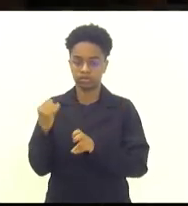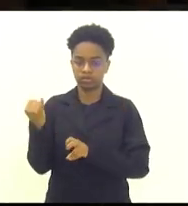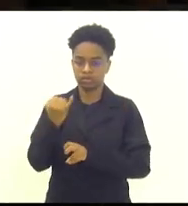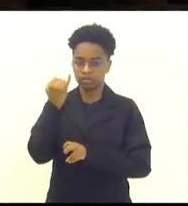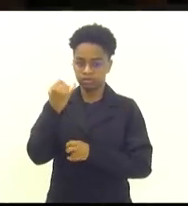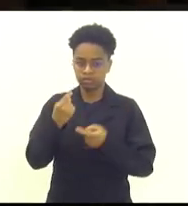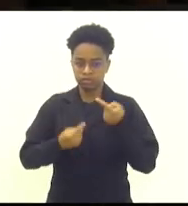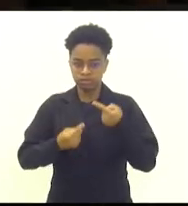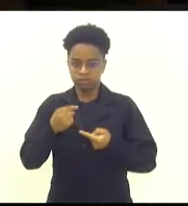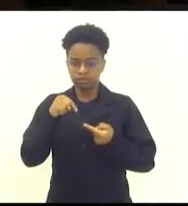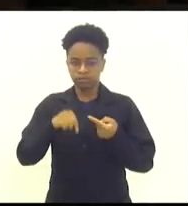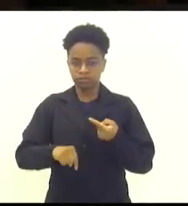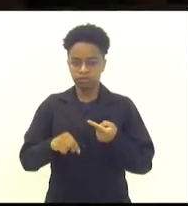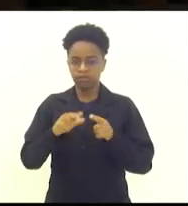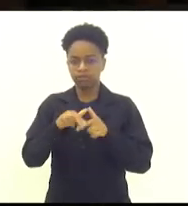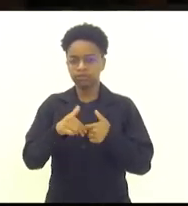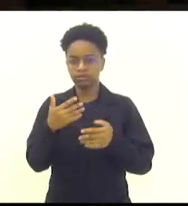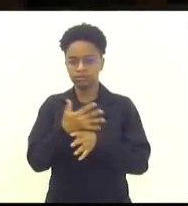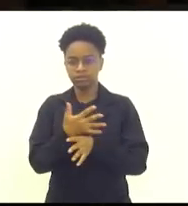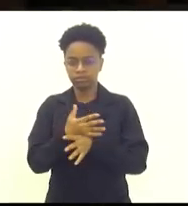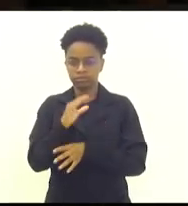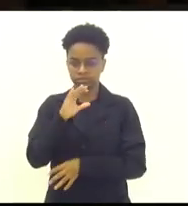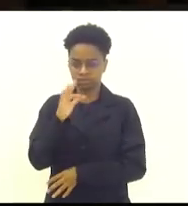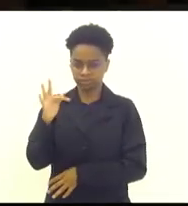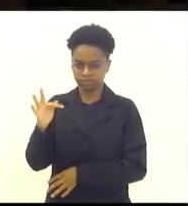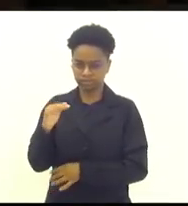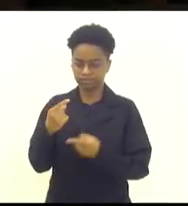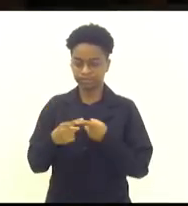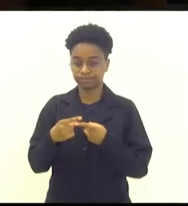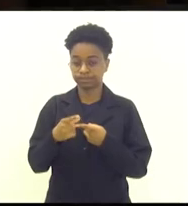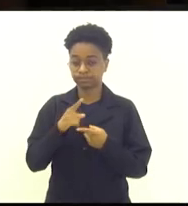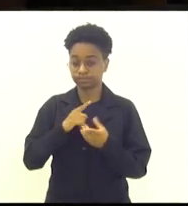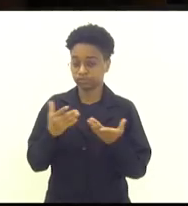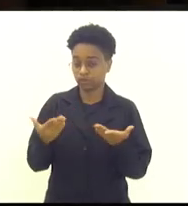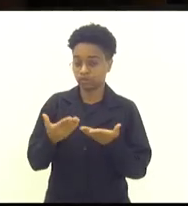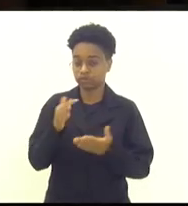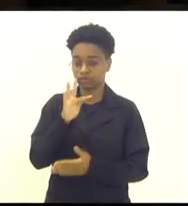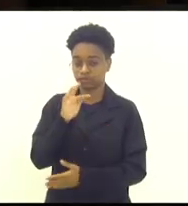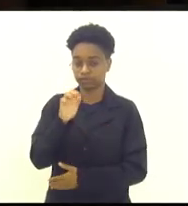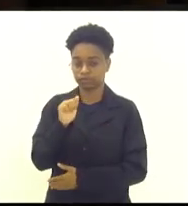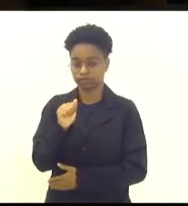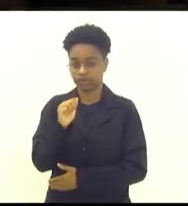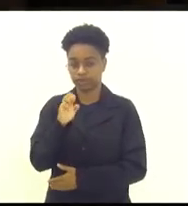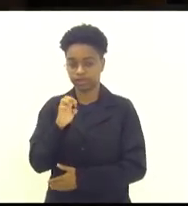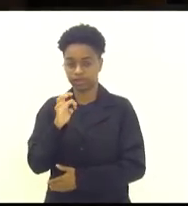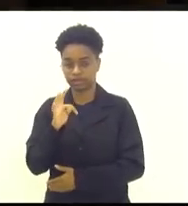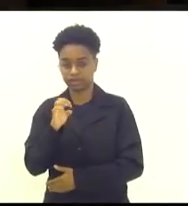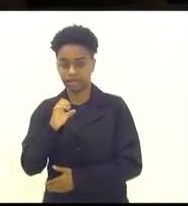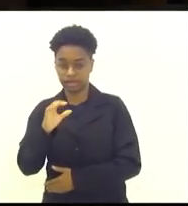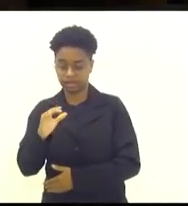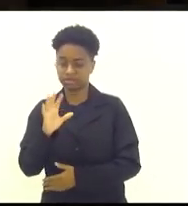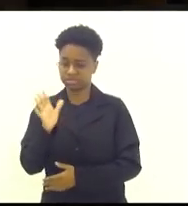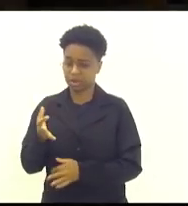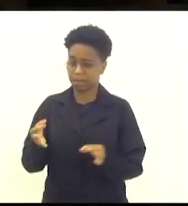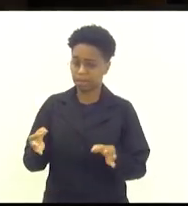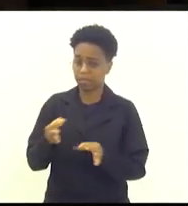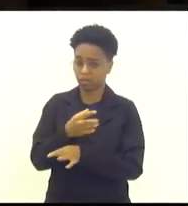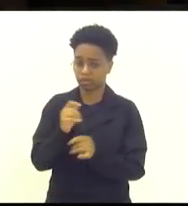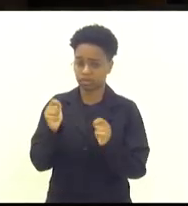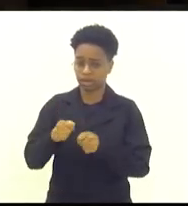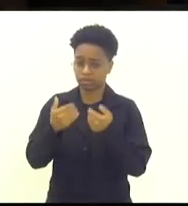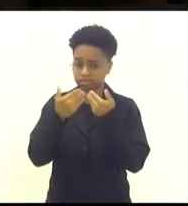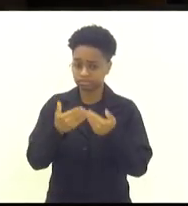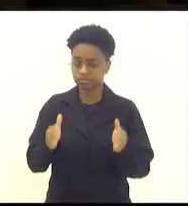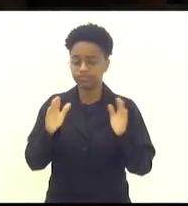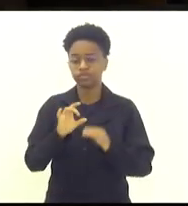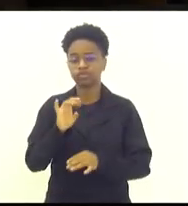para a cidade de Cabo Frio. Hoje a gente tem uma Fitec apta para ser inaugurada, estamos esperando só